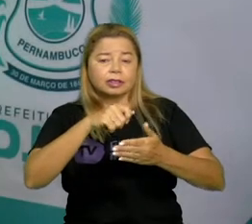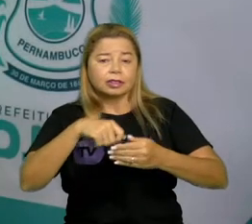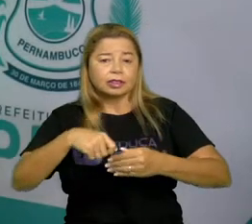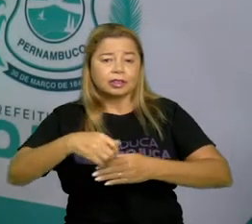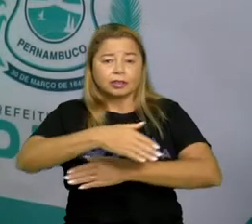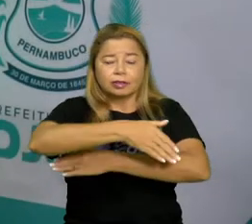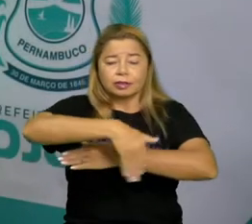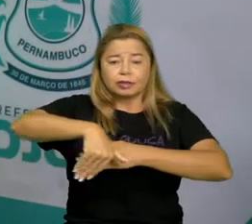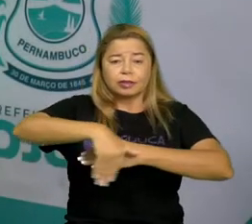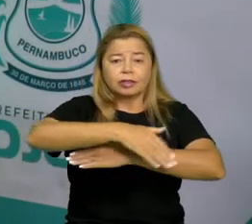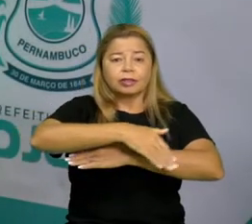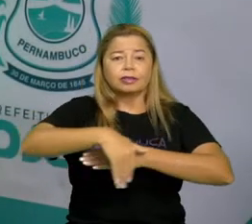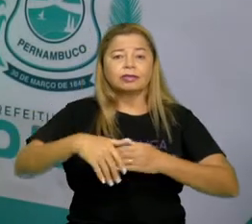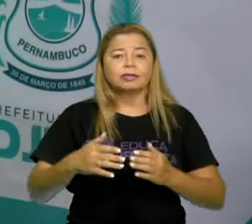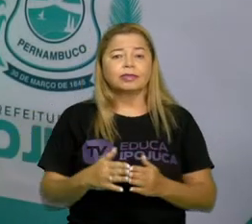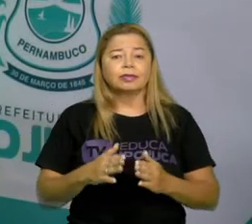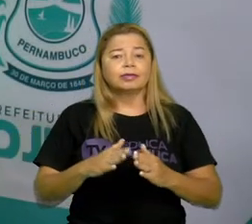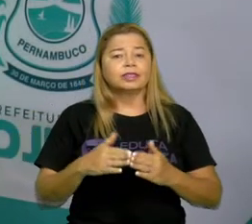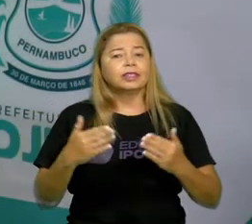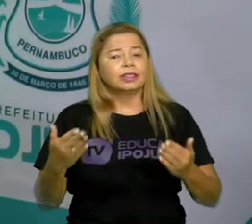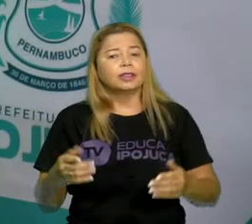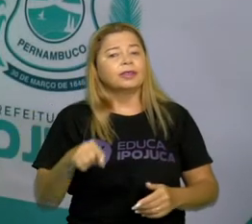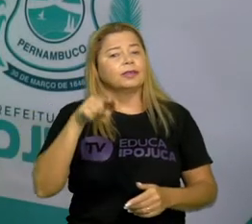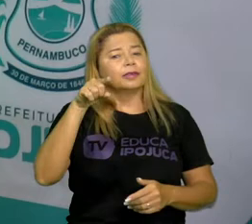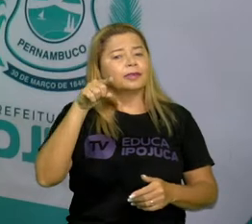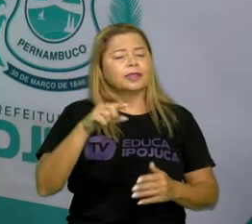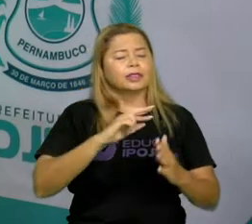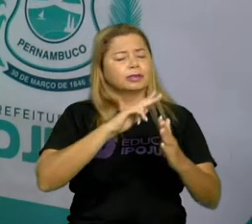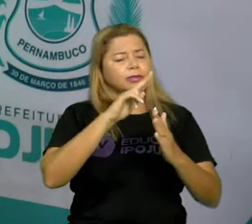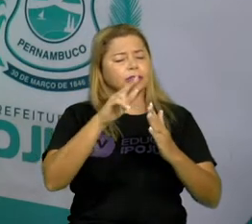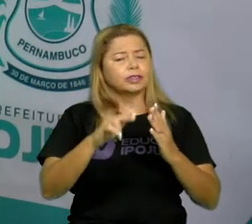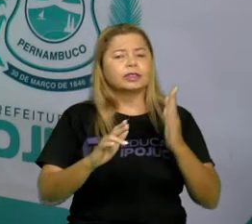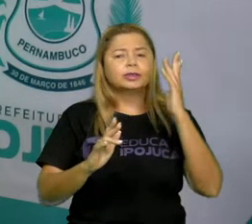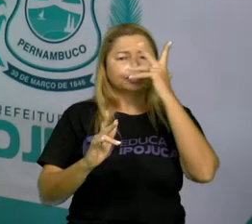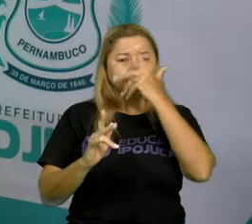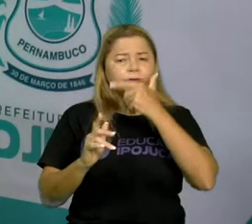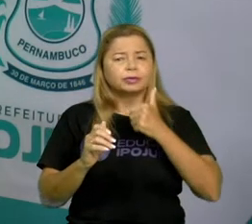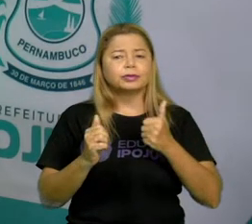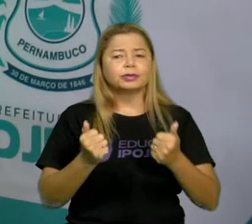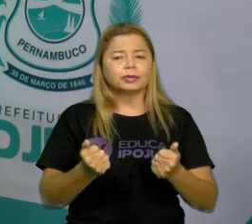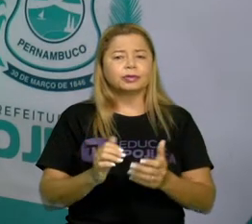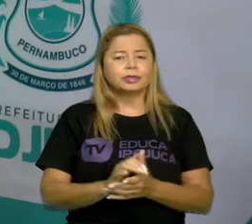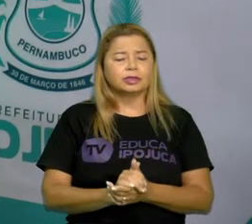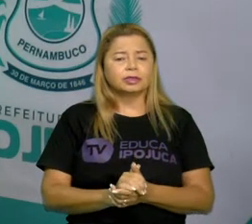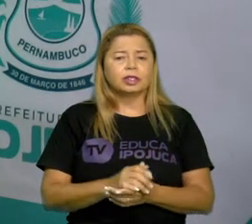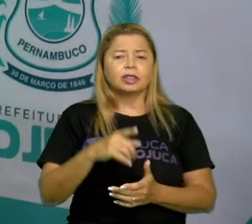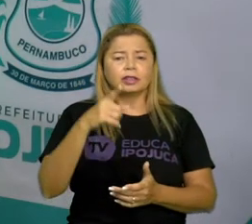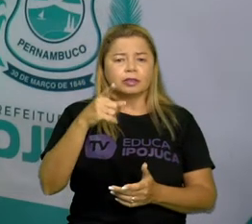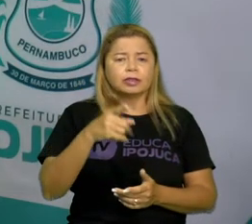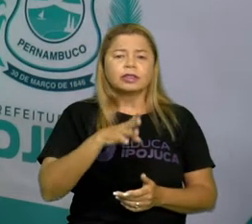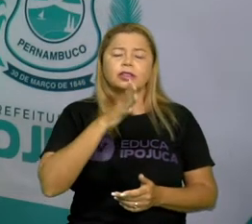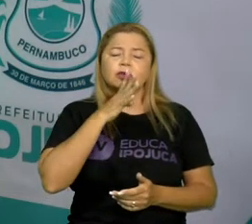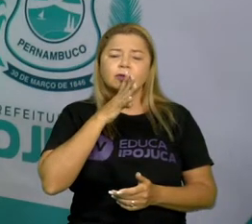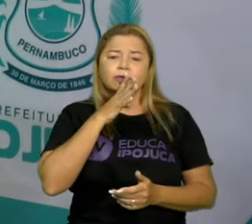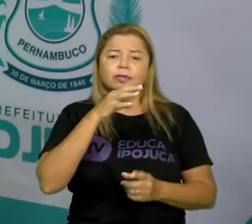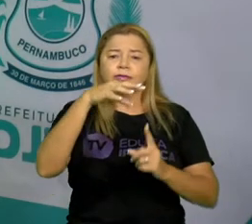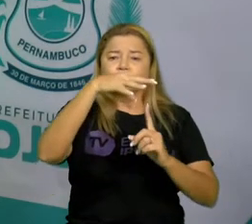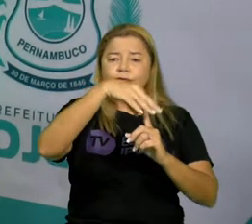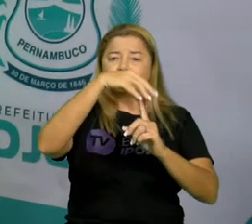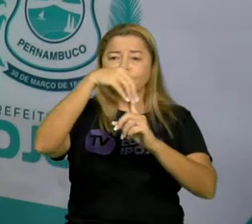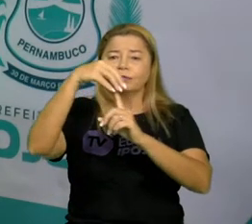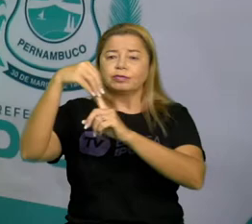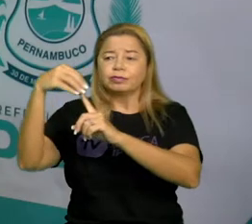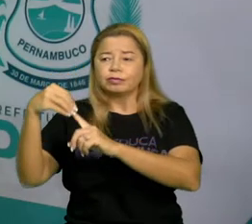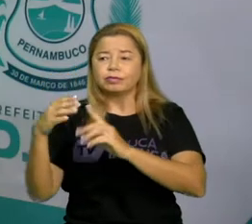Desenhe a tua casa de uma forma bem linda e pinta. Você já conhece os tipos de casa, né? Então, desenhe sua